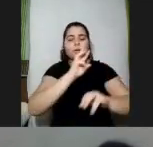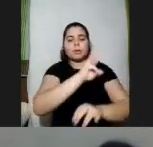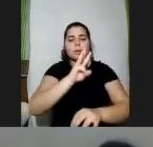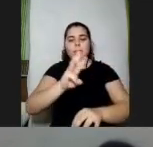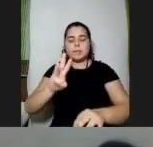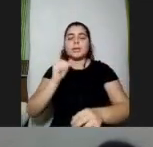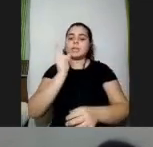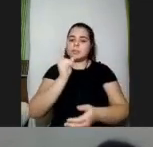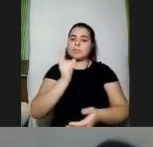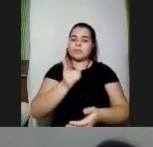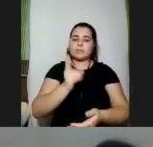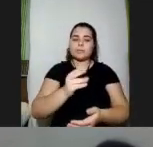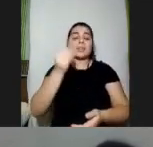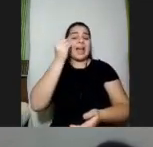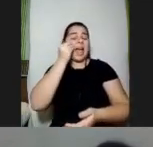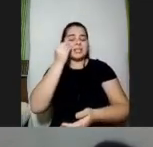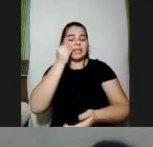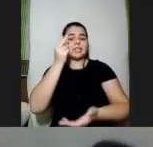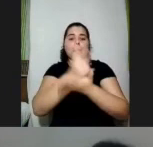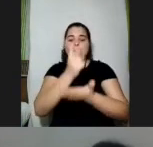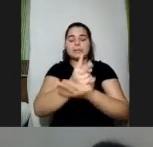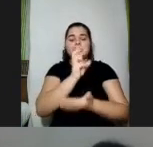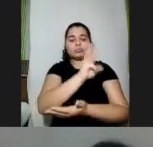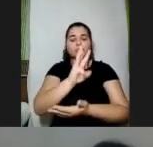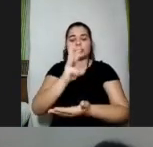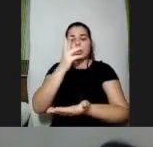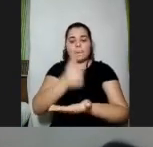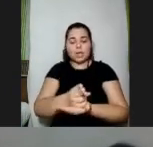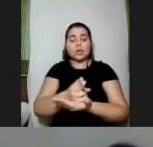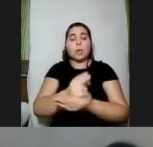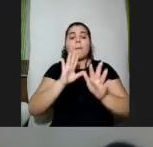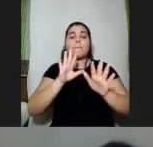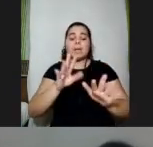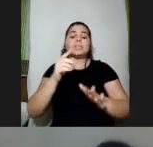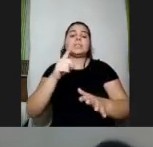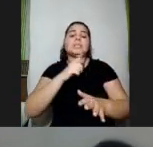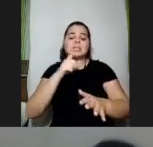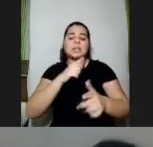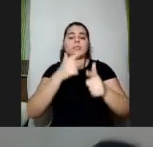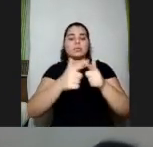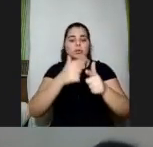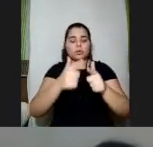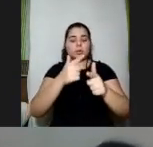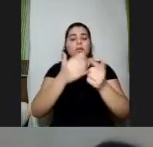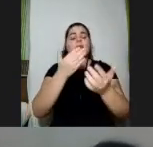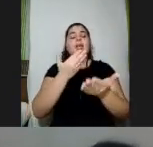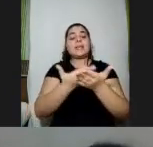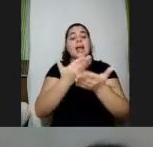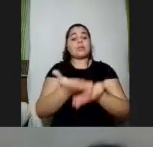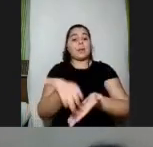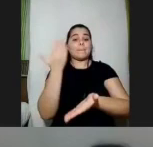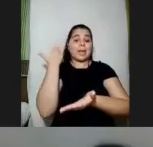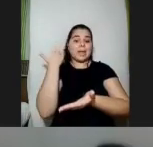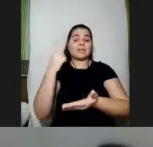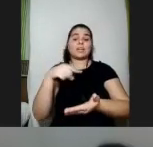a gente tenta manter o link o mesmo link só que a gente teve um problema com o link da aula passada e a gente